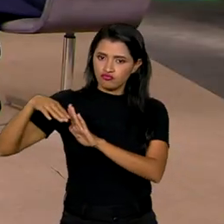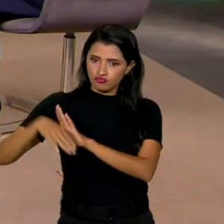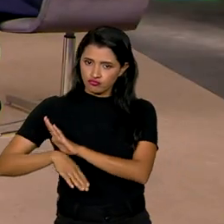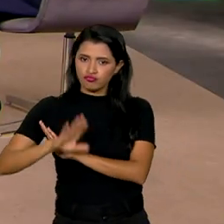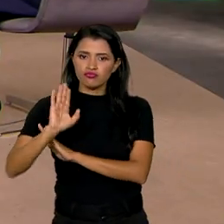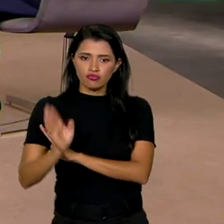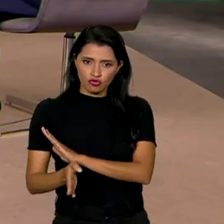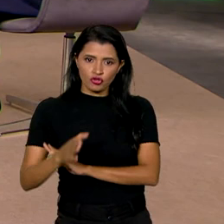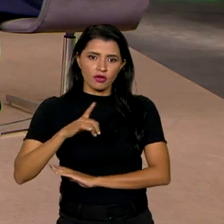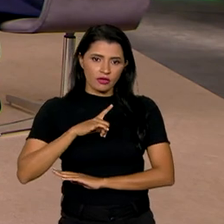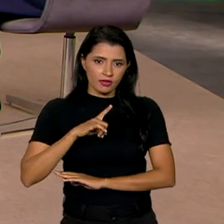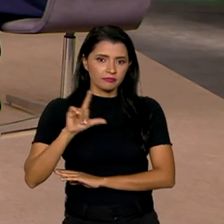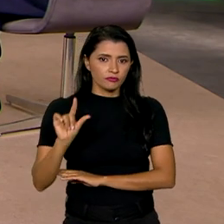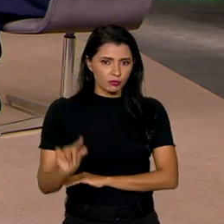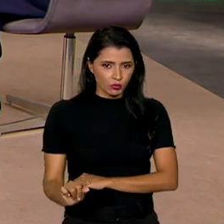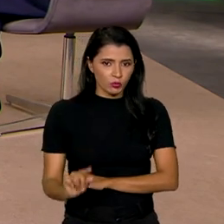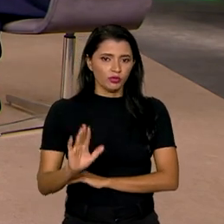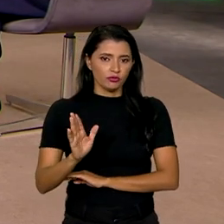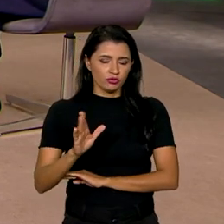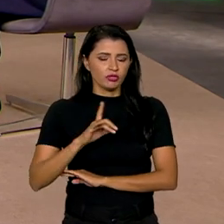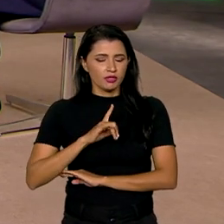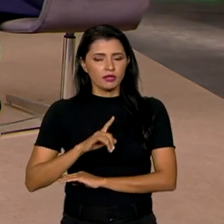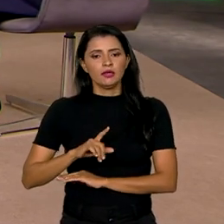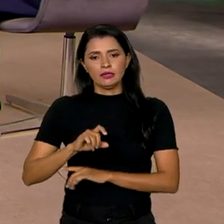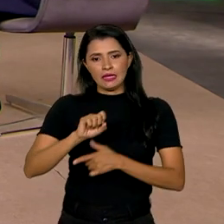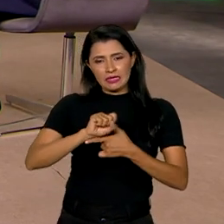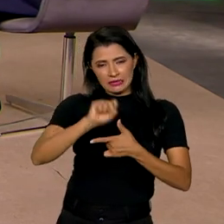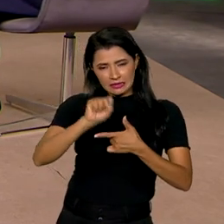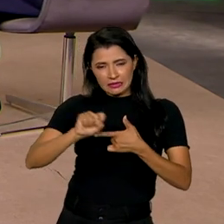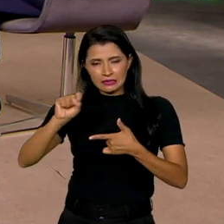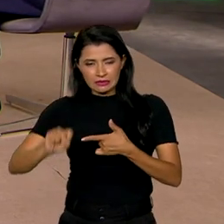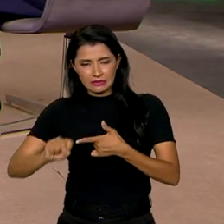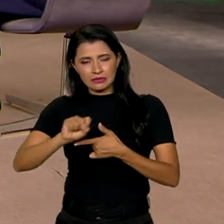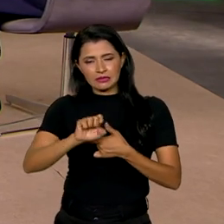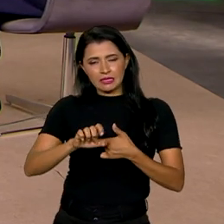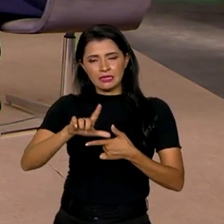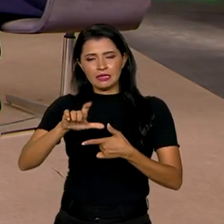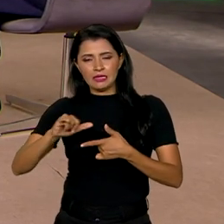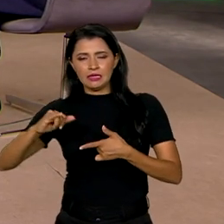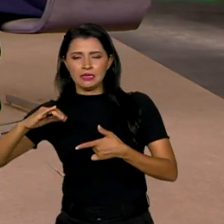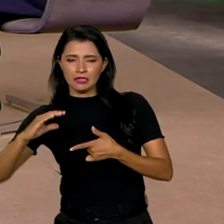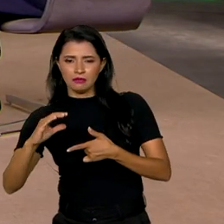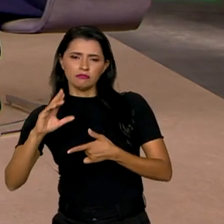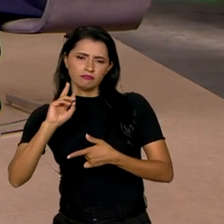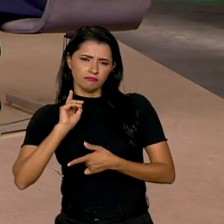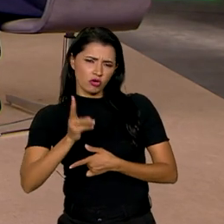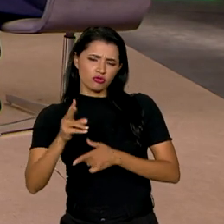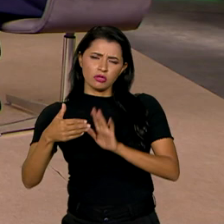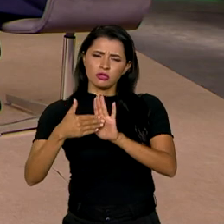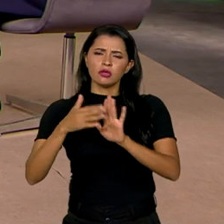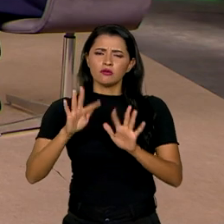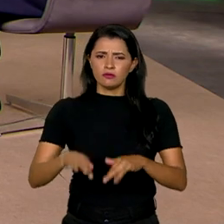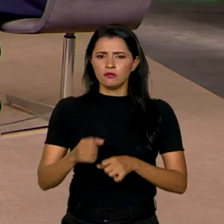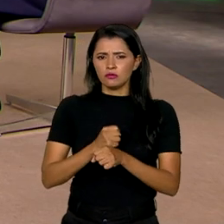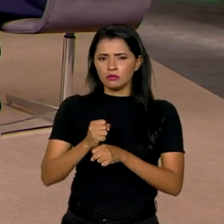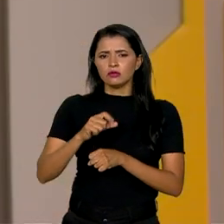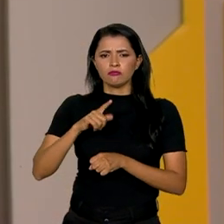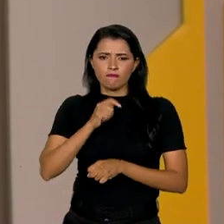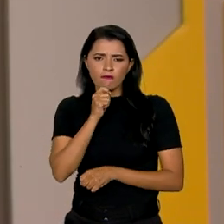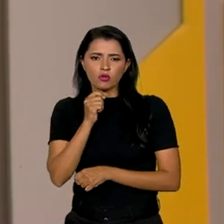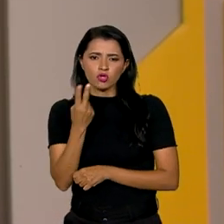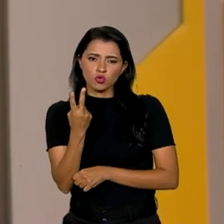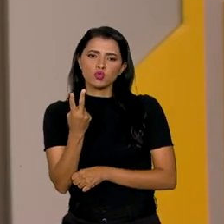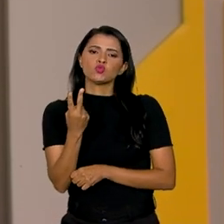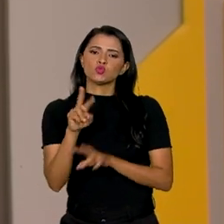consecutivas da taxa Selic. E tudo indica que isso deve se manter até o final do ano. Temos ainda mais duas reuniões aí